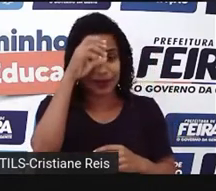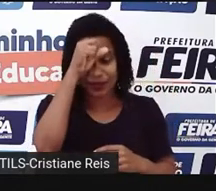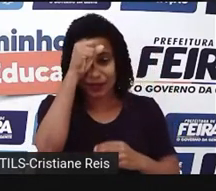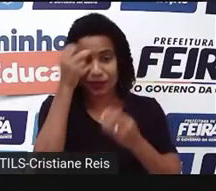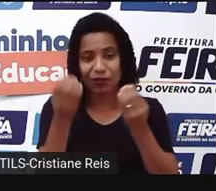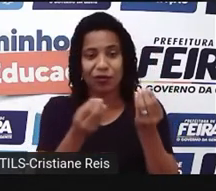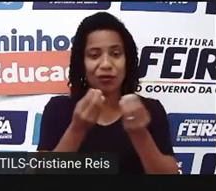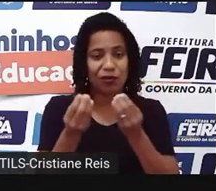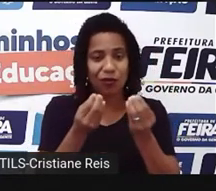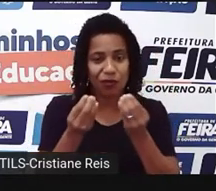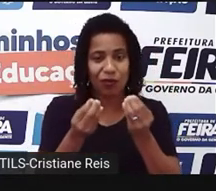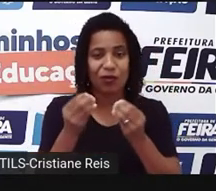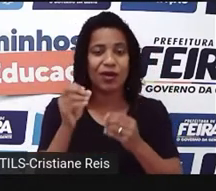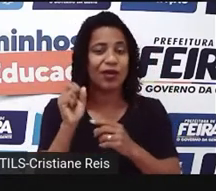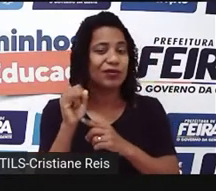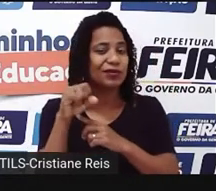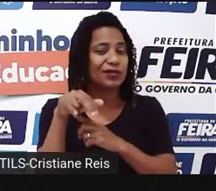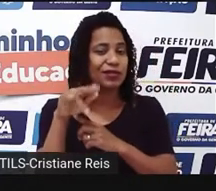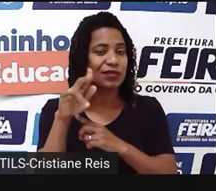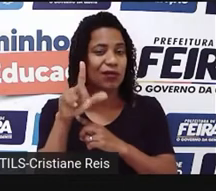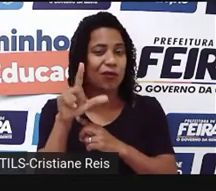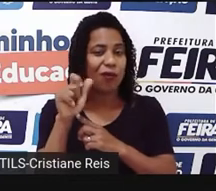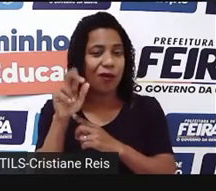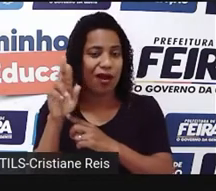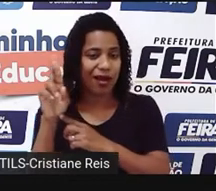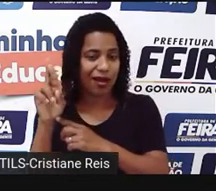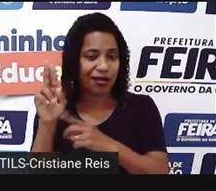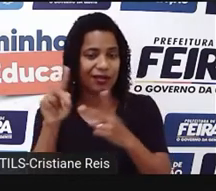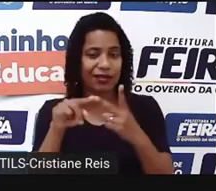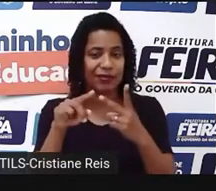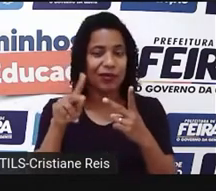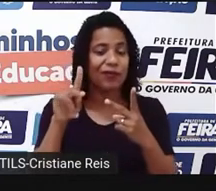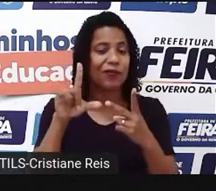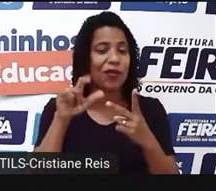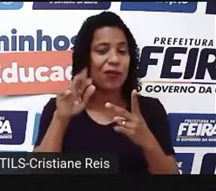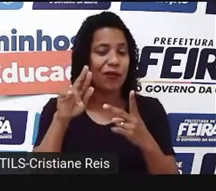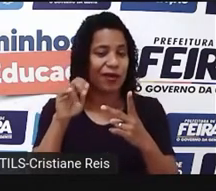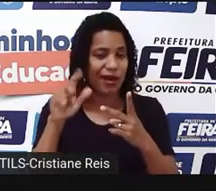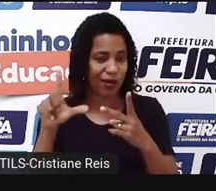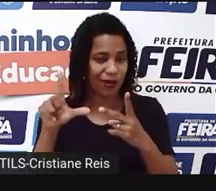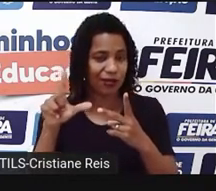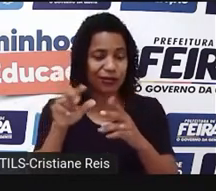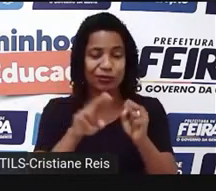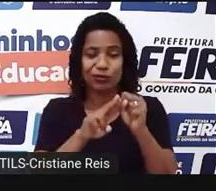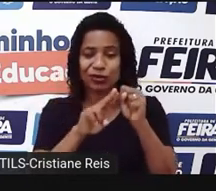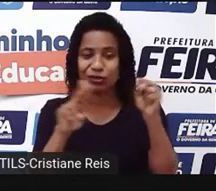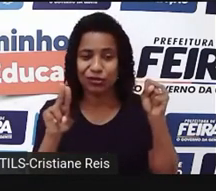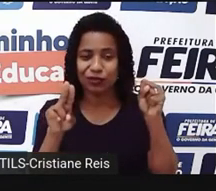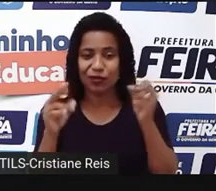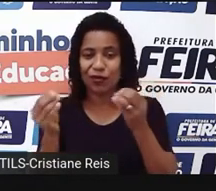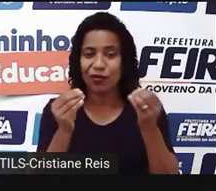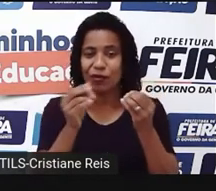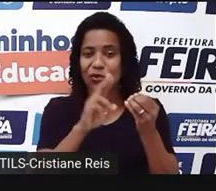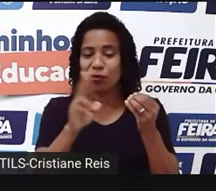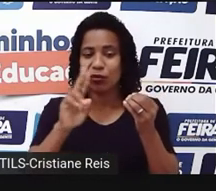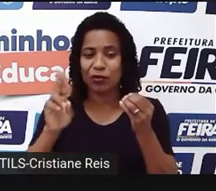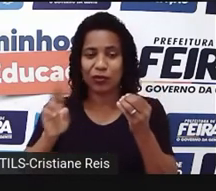sobre os plural of nouns, os plurais dos substantivos. Justamente porque, se vocês observarem,